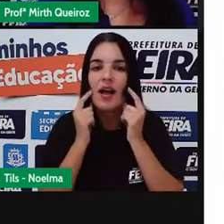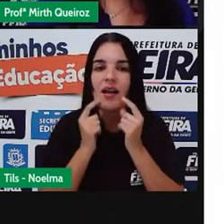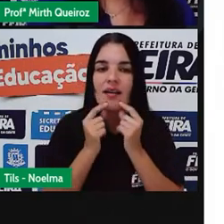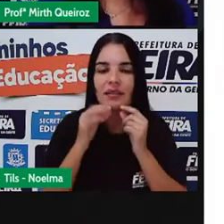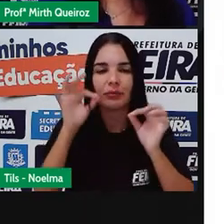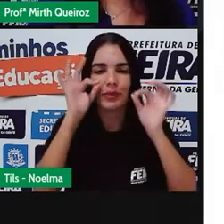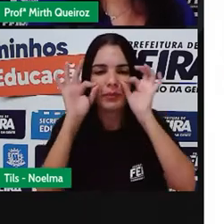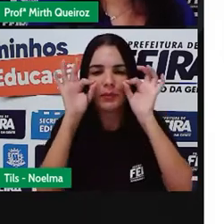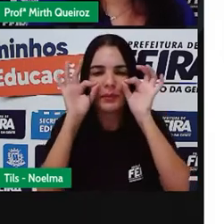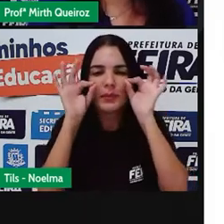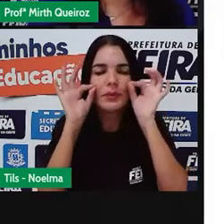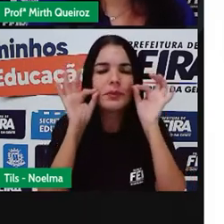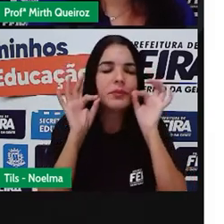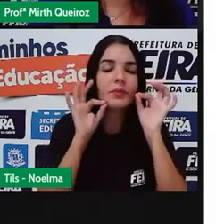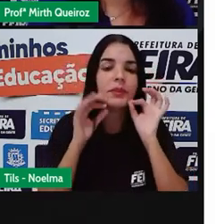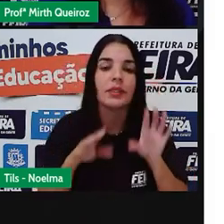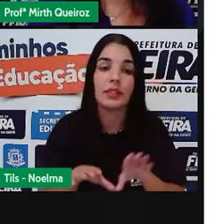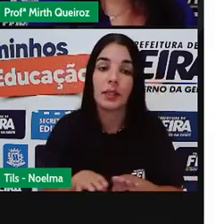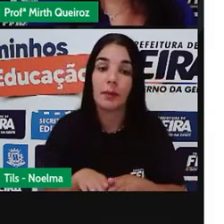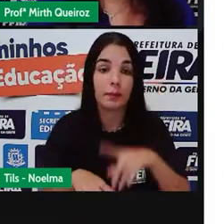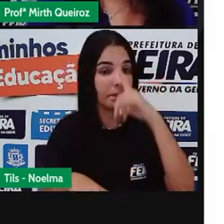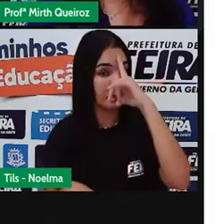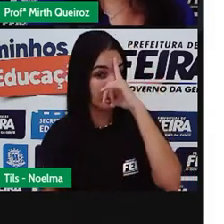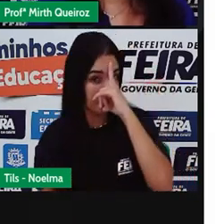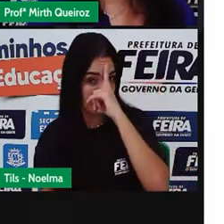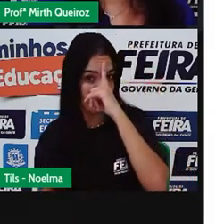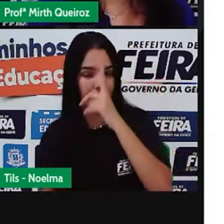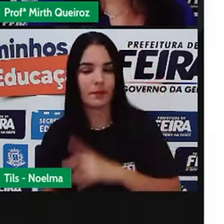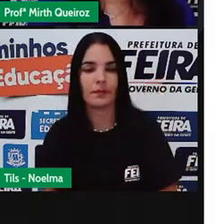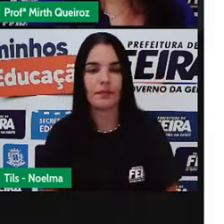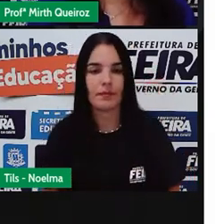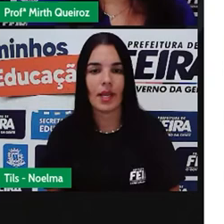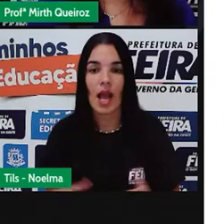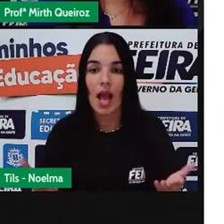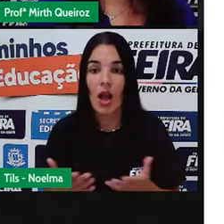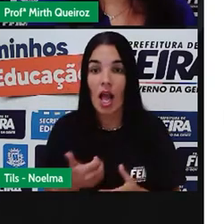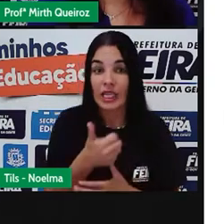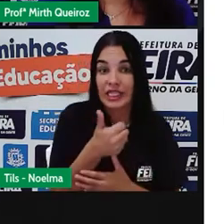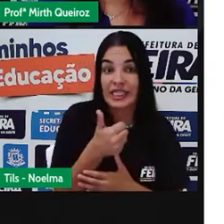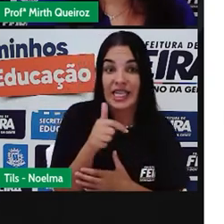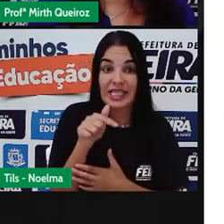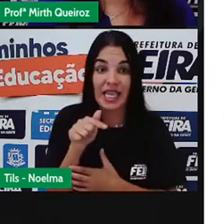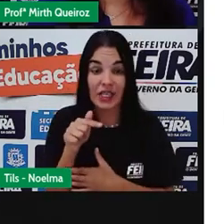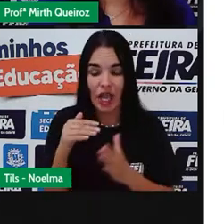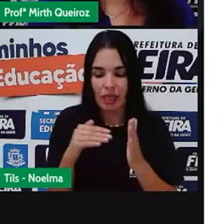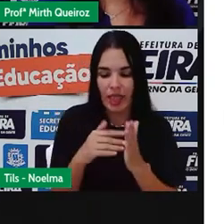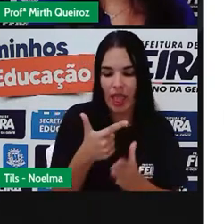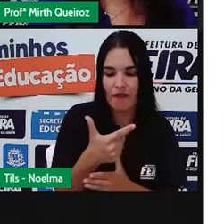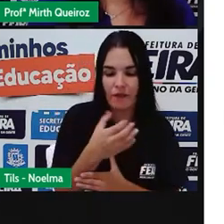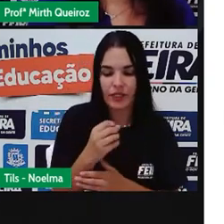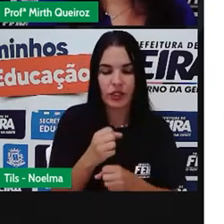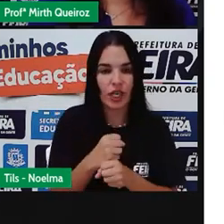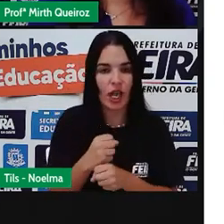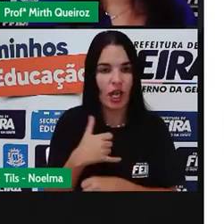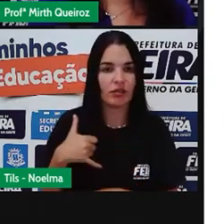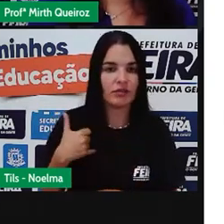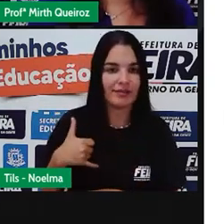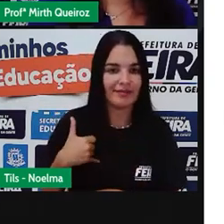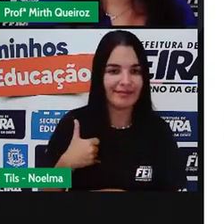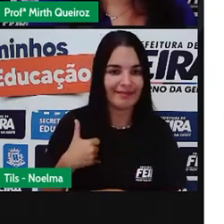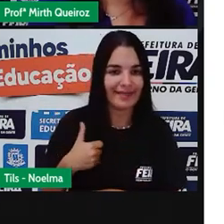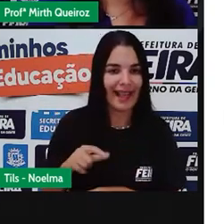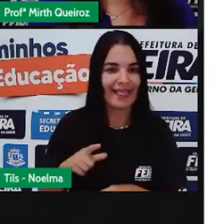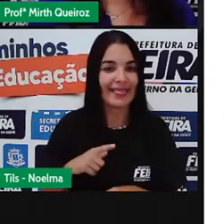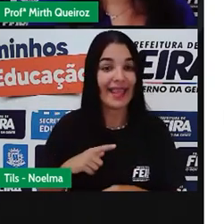acne, a maturação sexual. E dos 17 aos 20 anos de idade, o surgimento